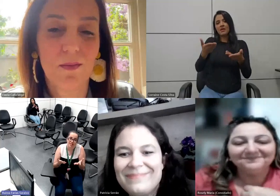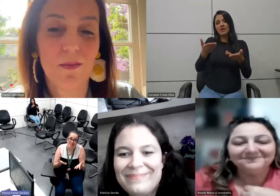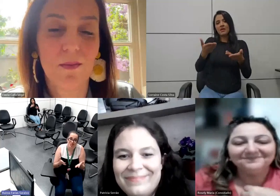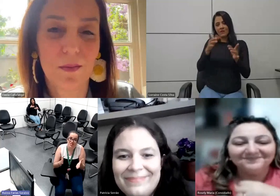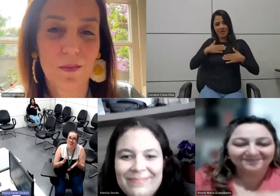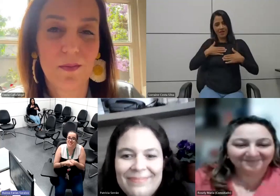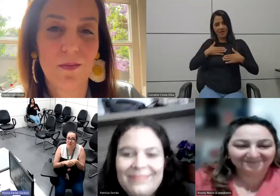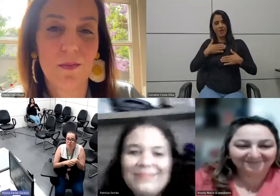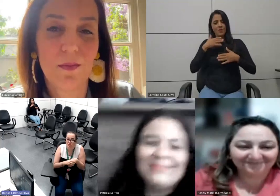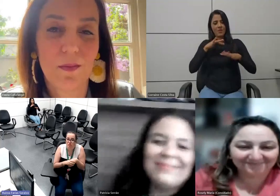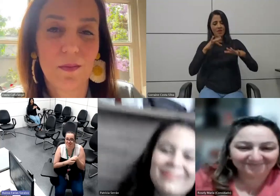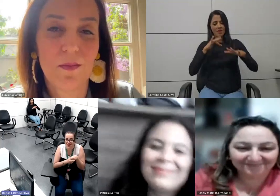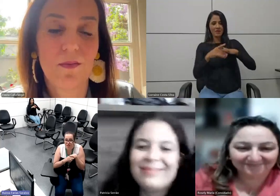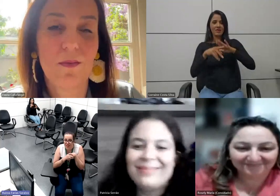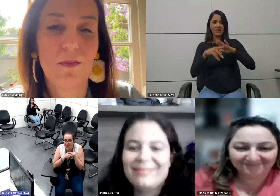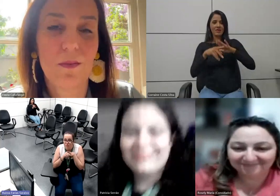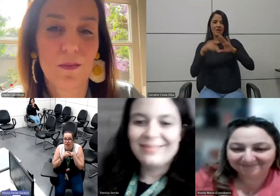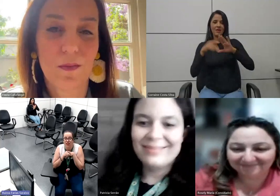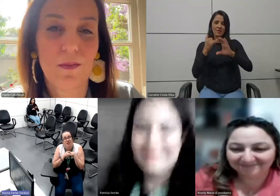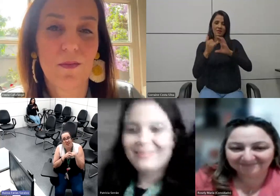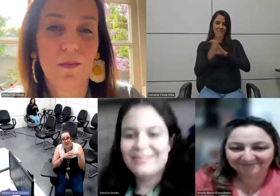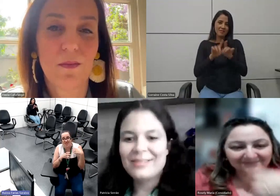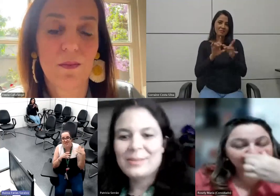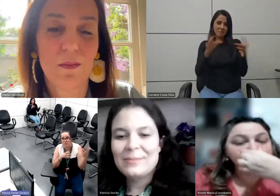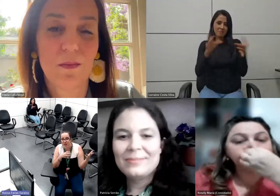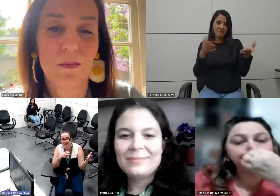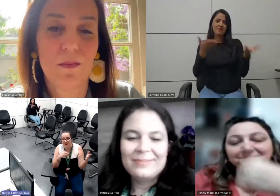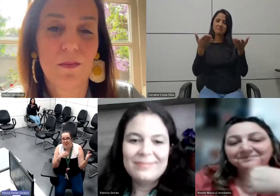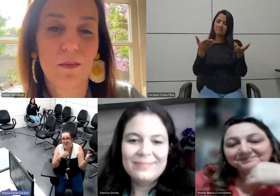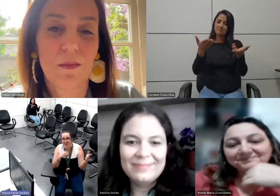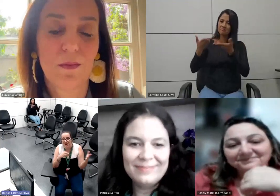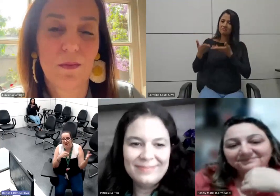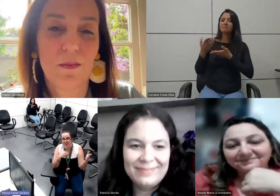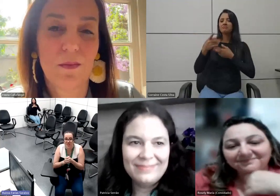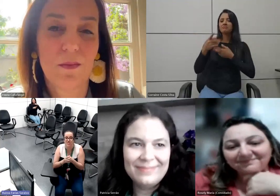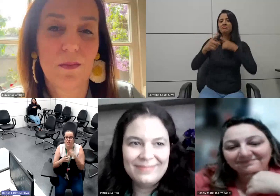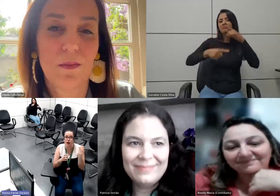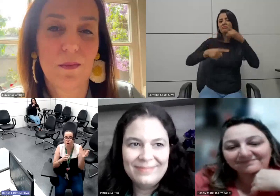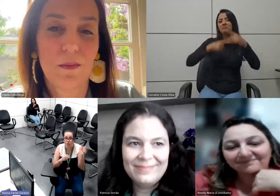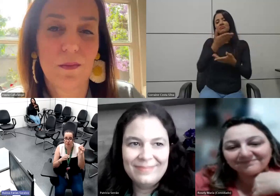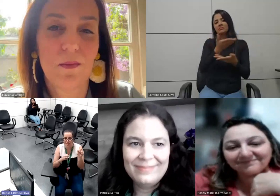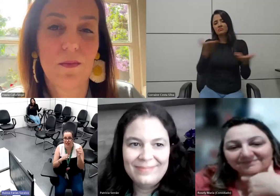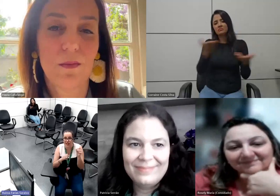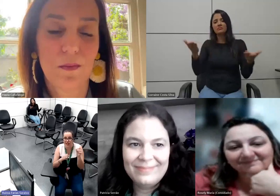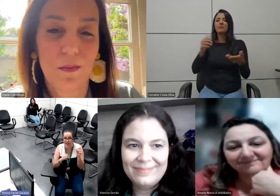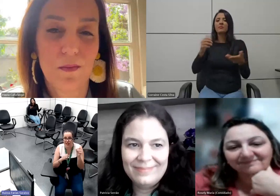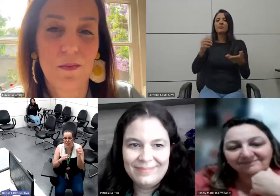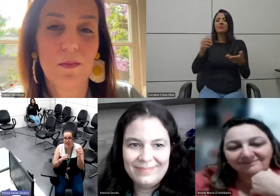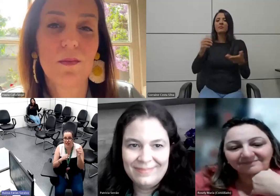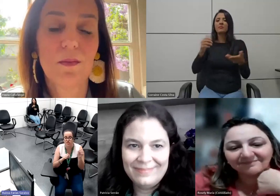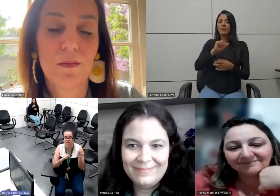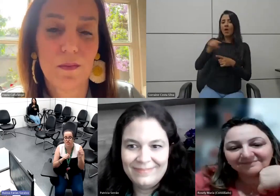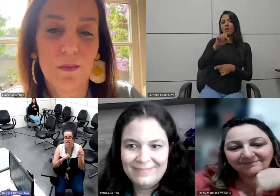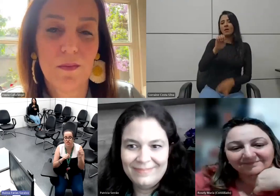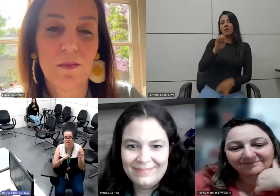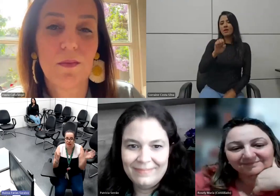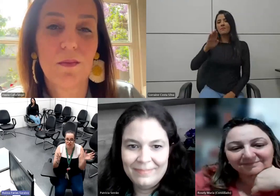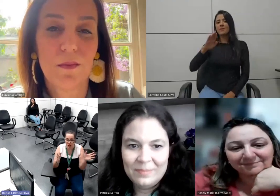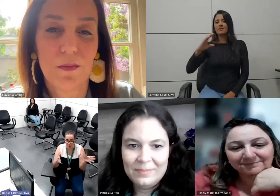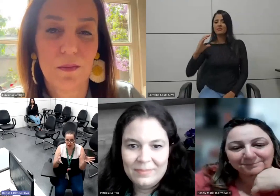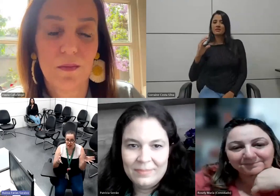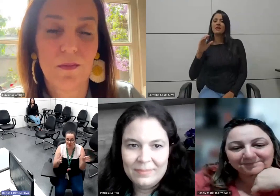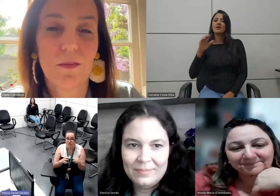também falar que as redes sociais da NBC estão aí para receber as dúvidas de vocês então arroba ABC na rede que é a nossa